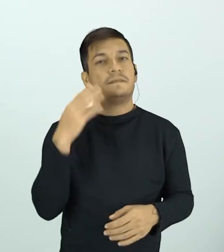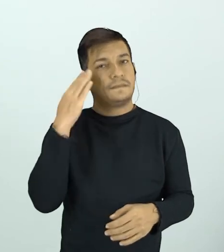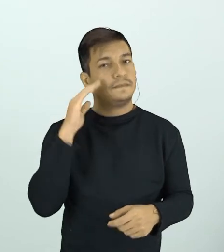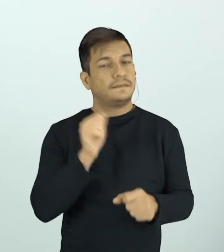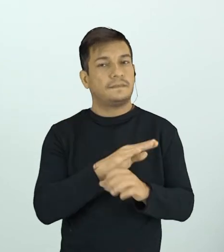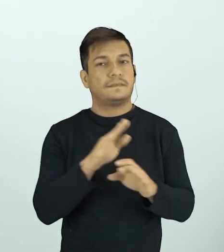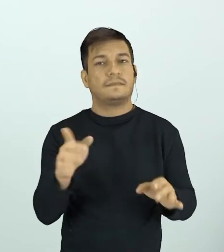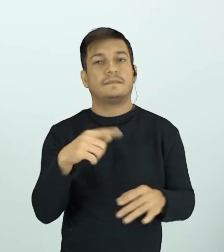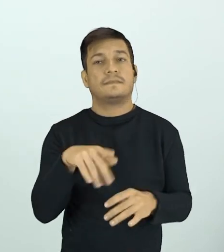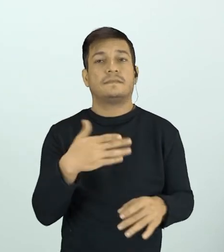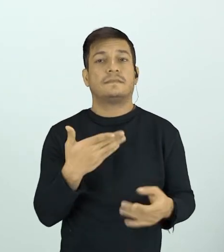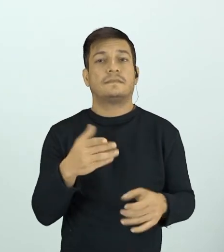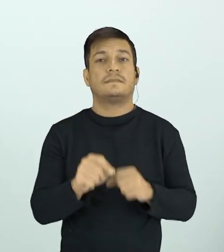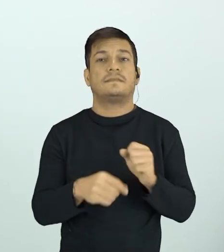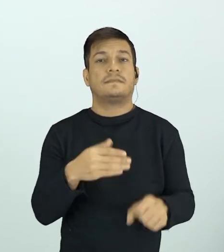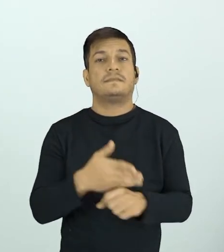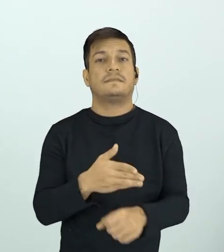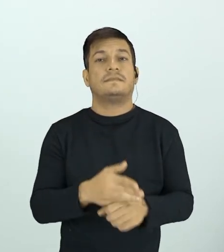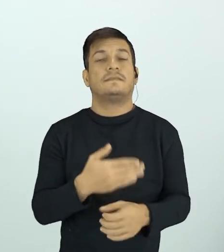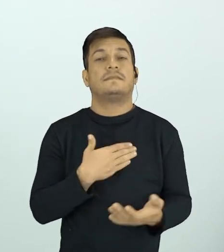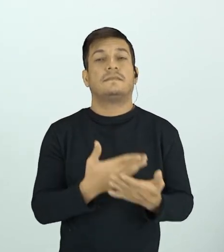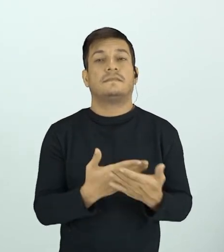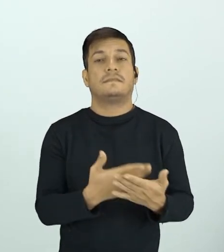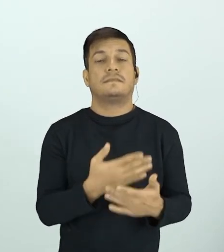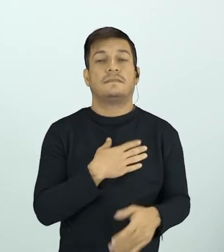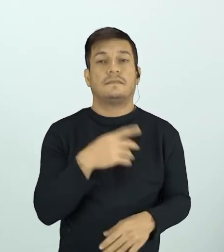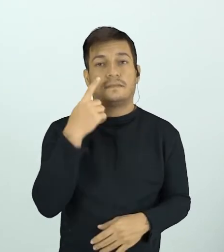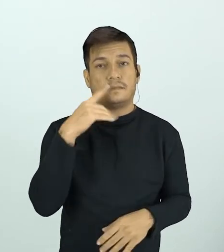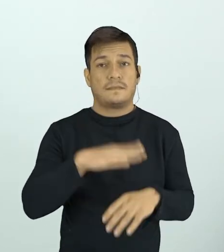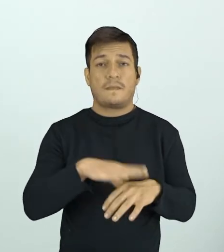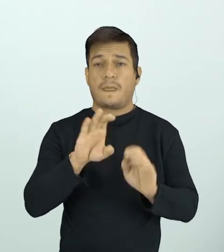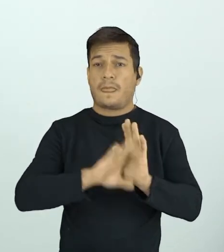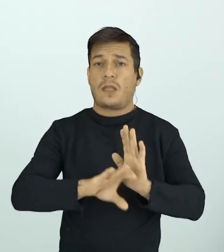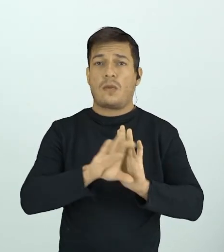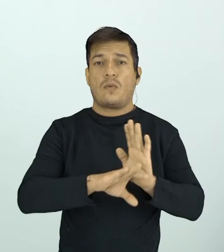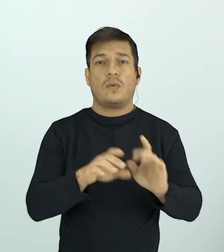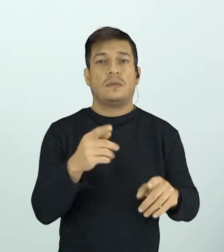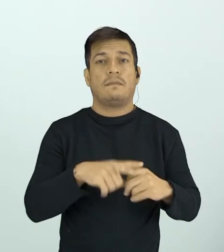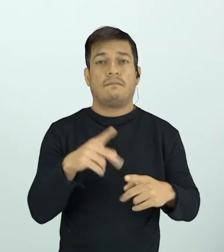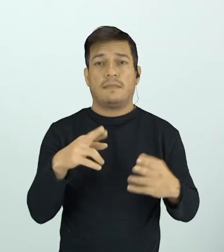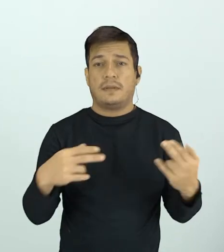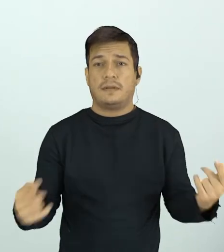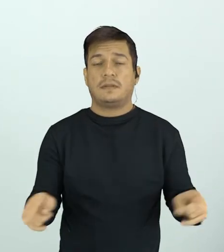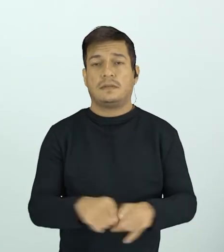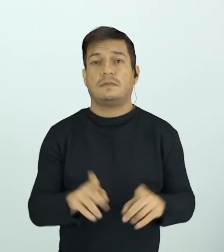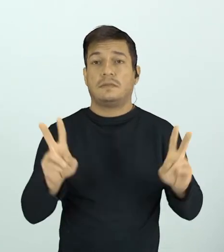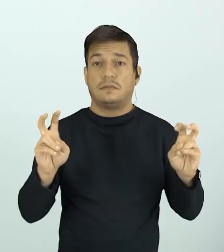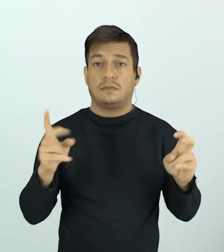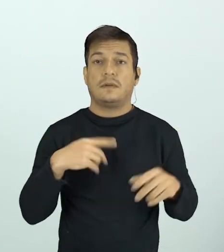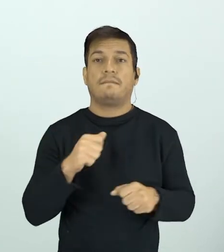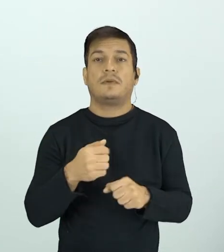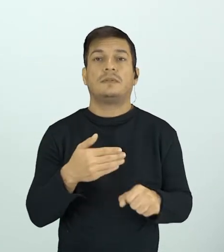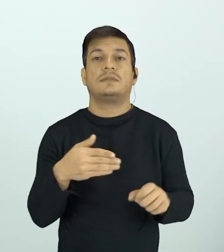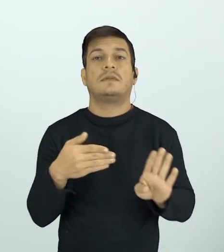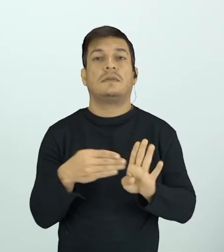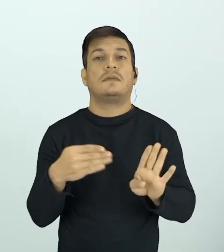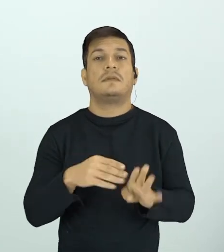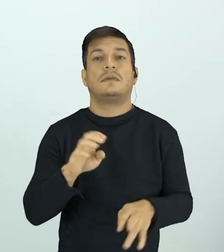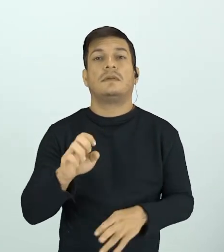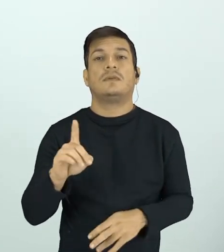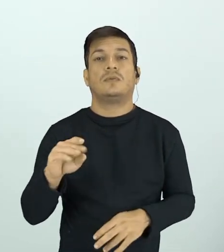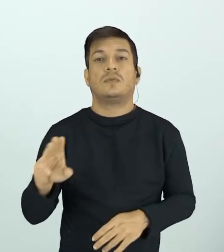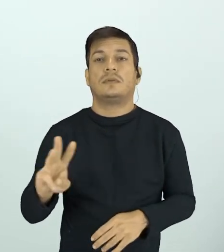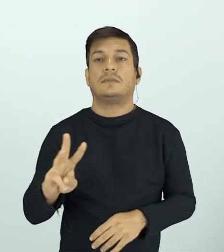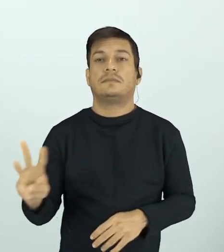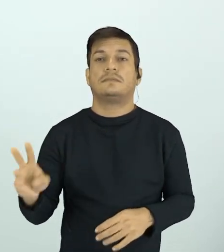compreendido. Se vocês quiserem assistir novamente essa aula e verem mais conteúdos, mais materiais sobre esse assunto, vocês podem acessar a plataforma